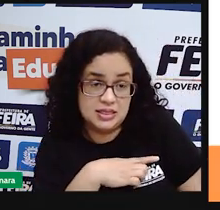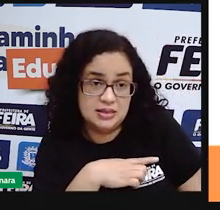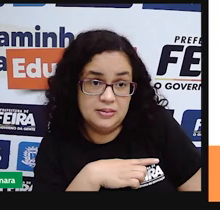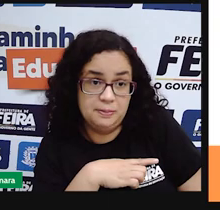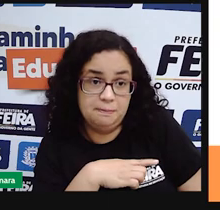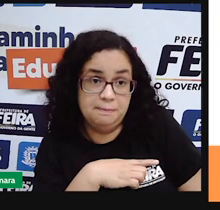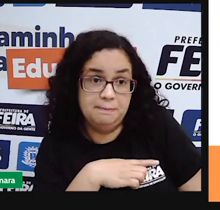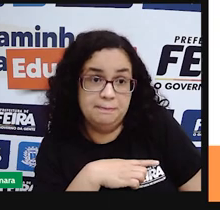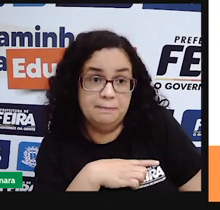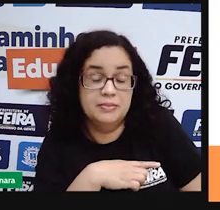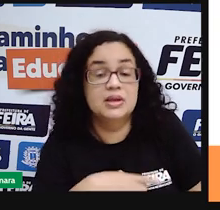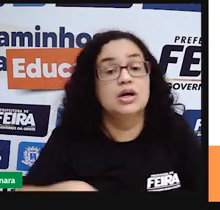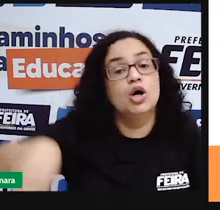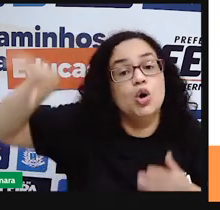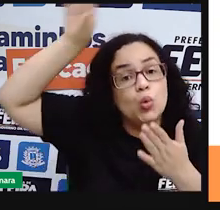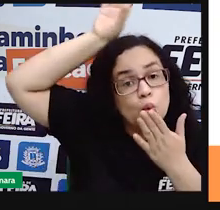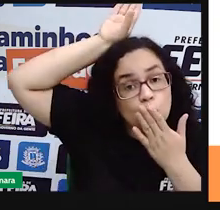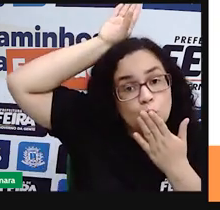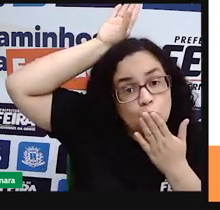indígenas.